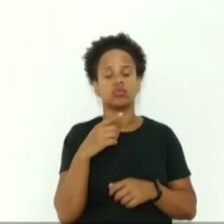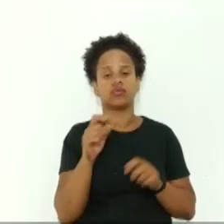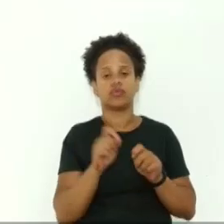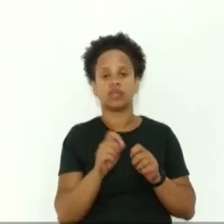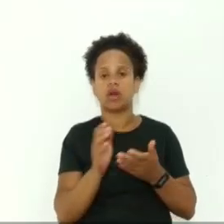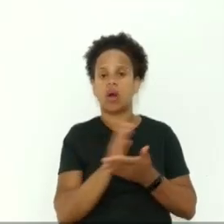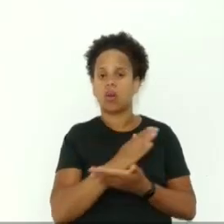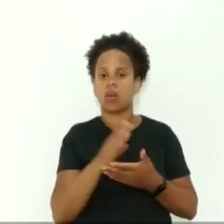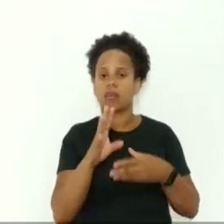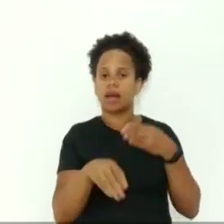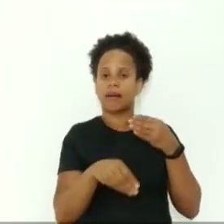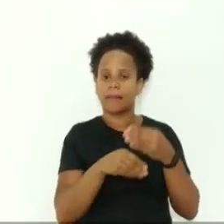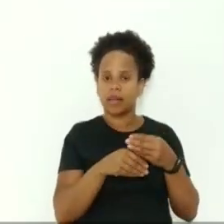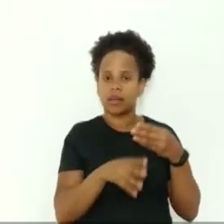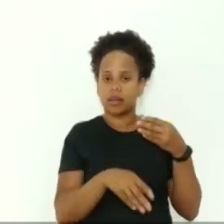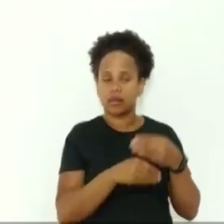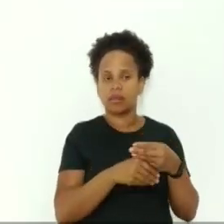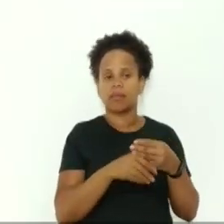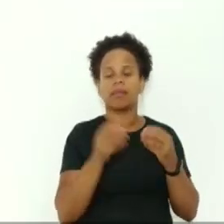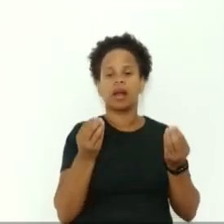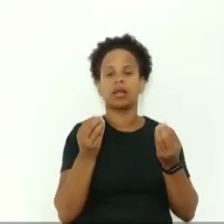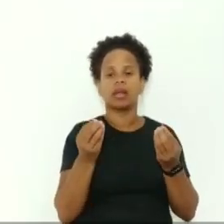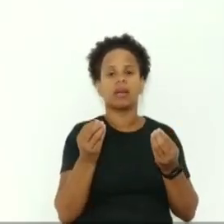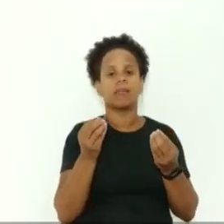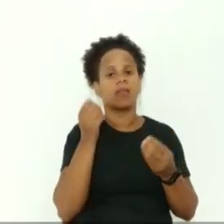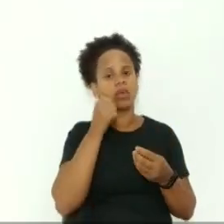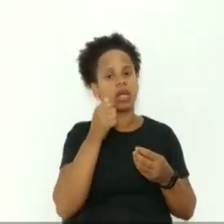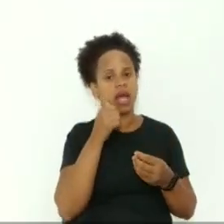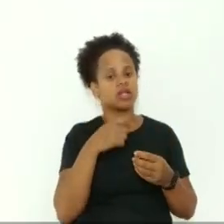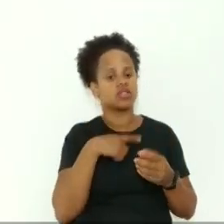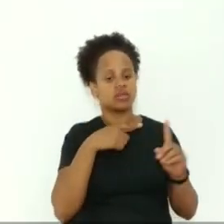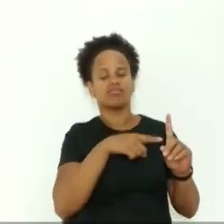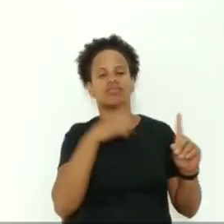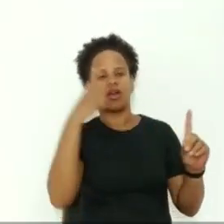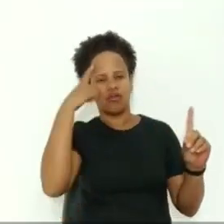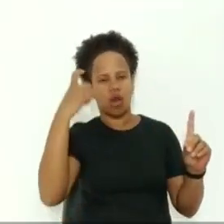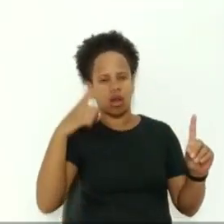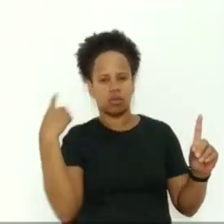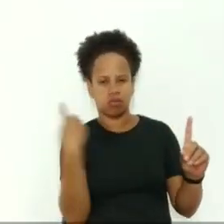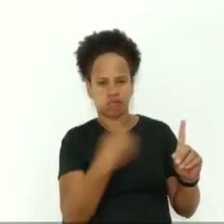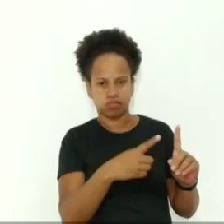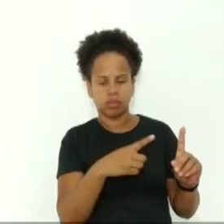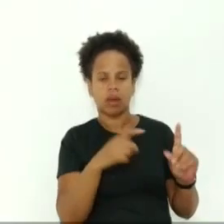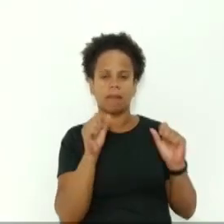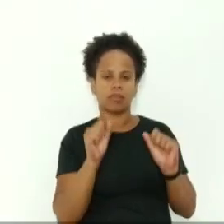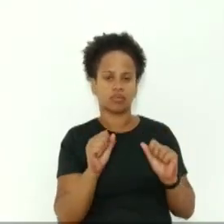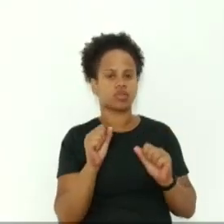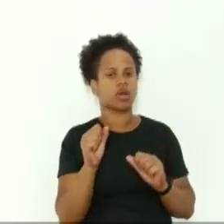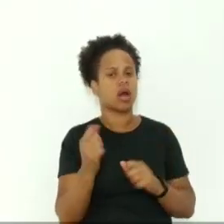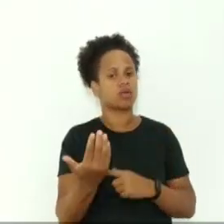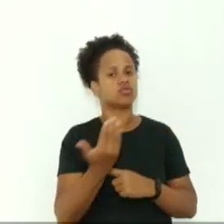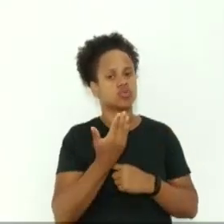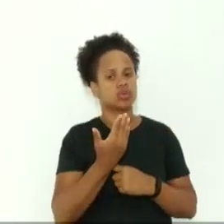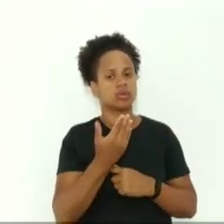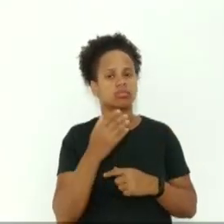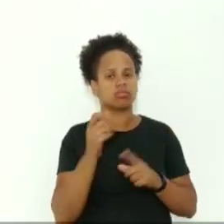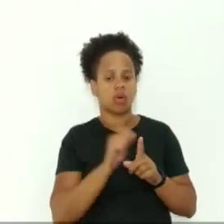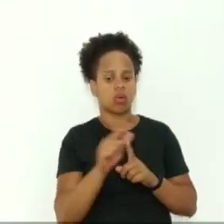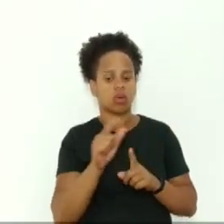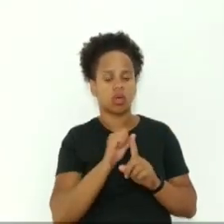que as mulheres vítimas de violência pudessem ser beneficiadas com aluguel social, principalmente as mulheres que